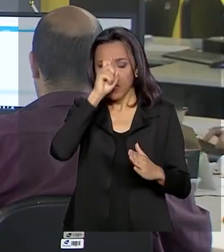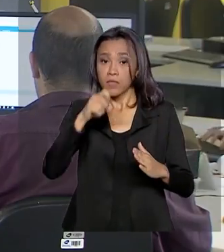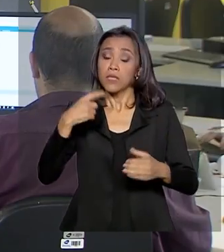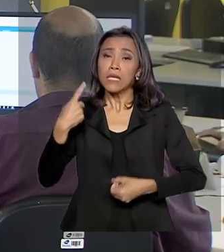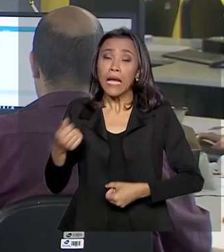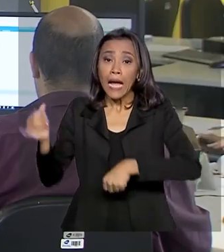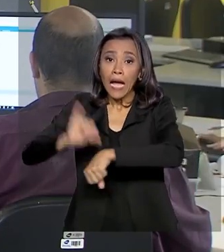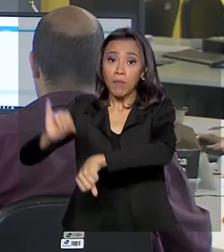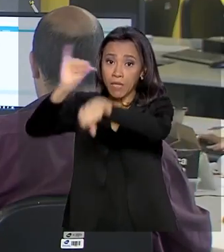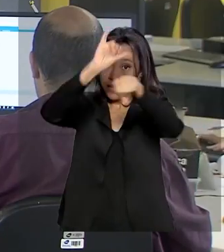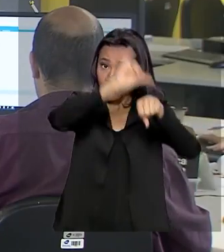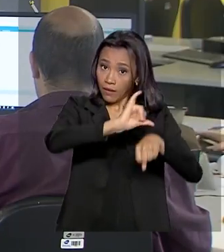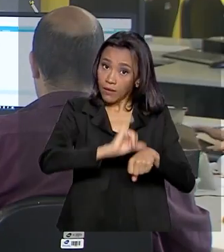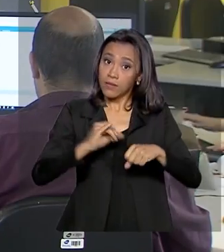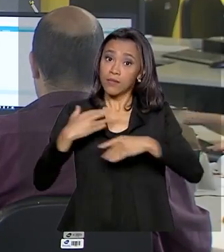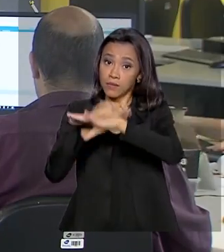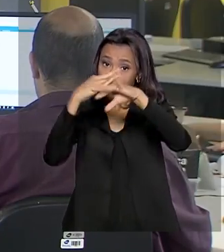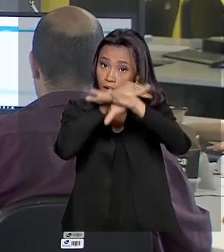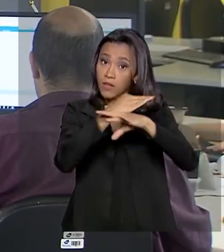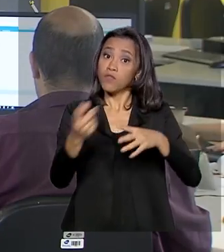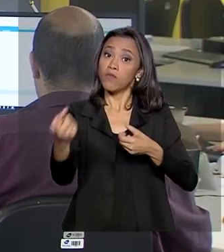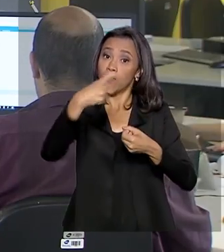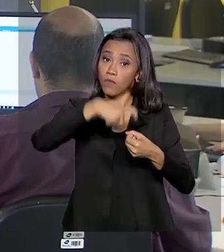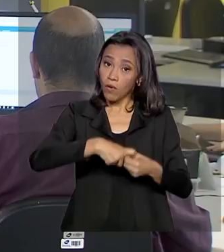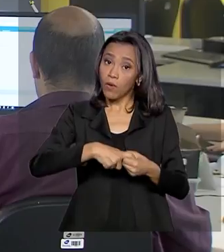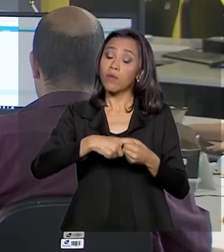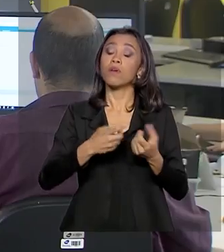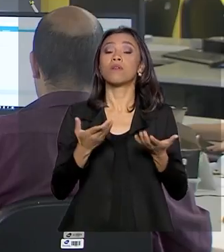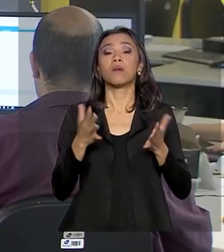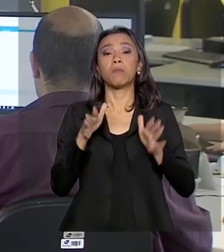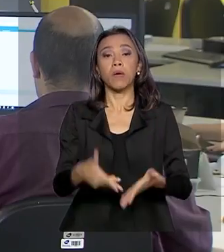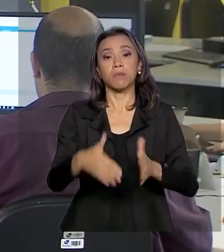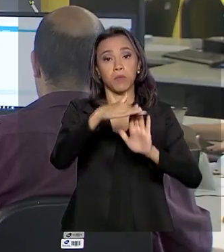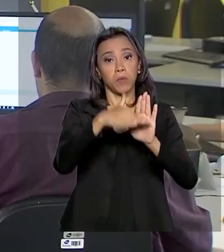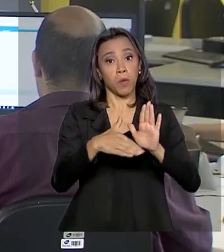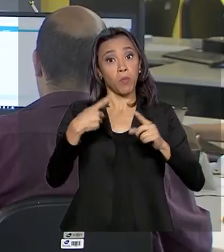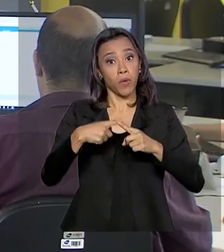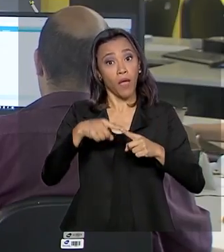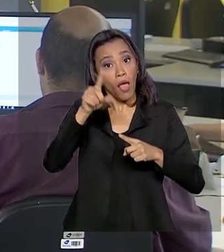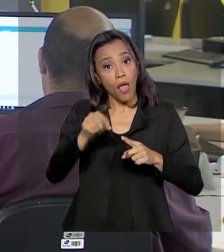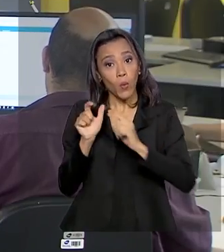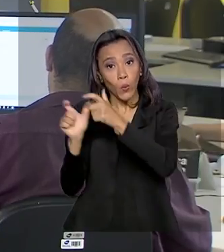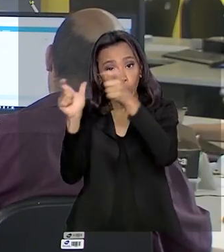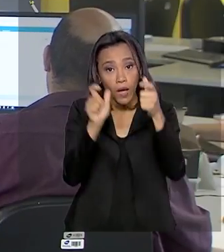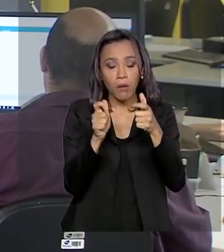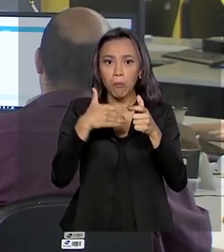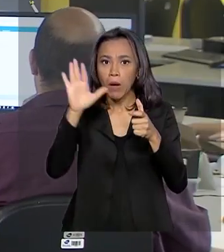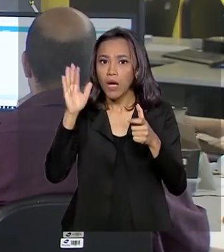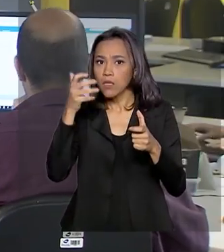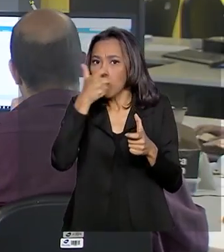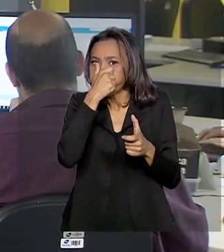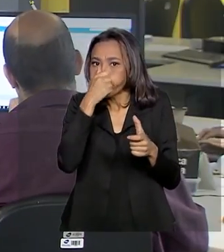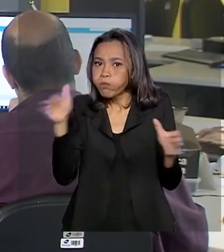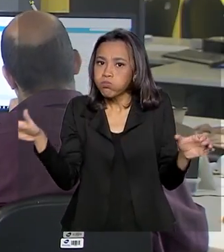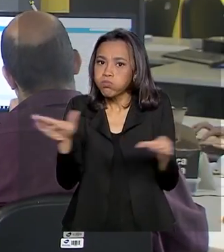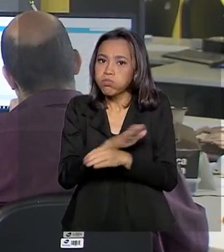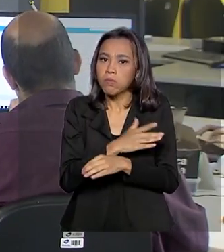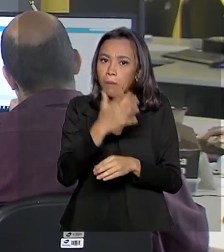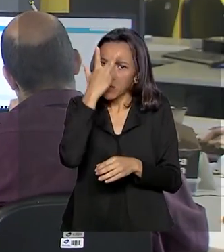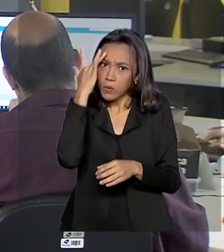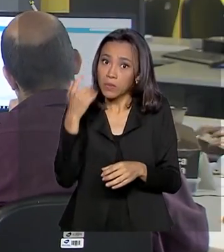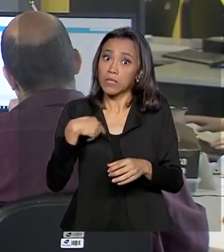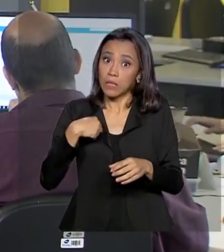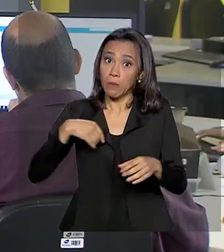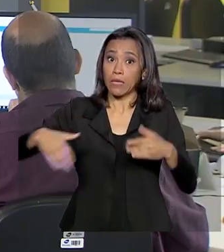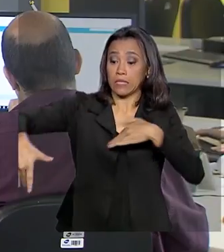urbanos voltam a participar do programa, já que por serem locais com grande concentração de pessoas, a circulação do coronavírus deve